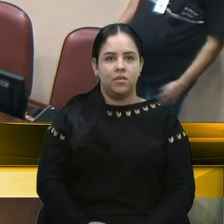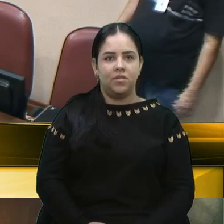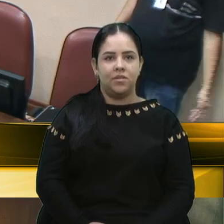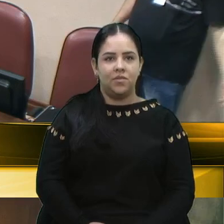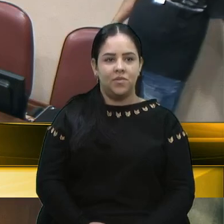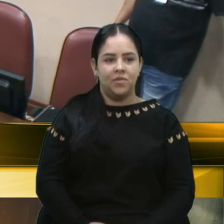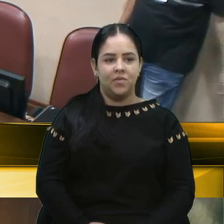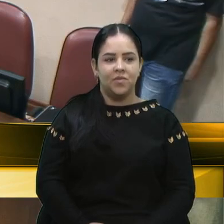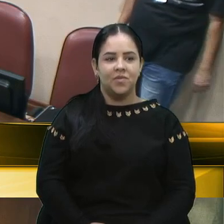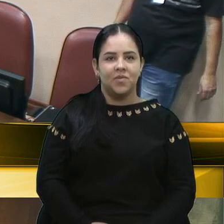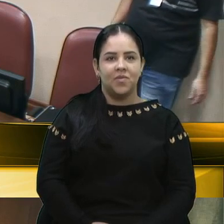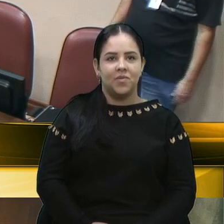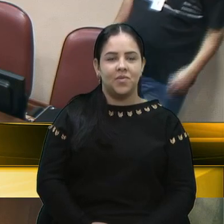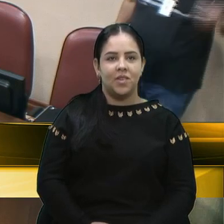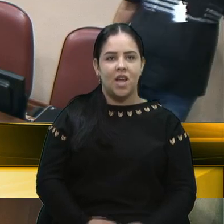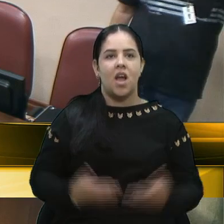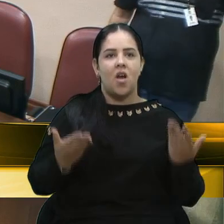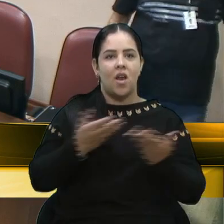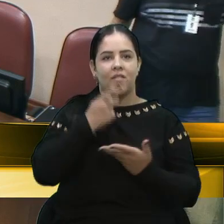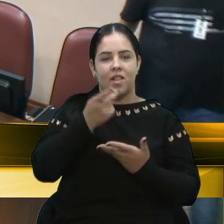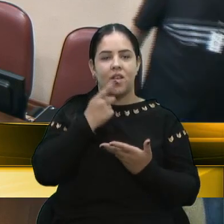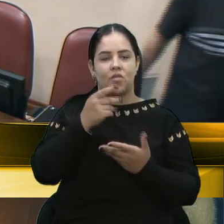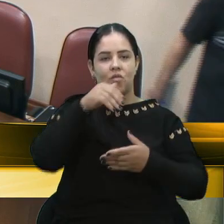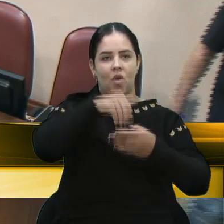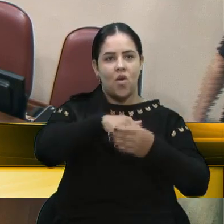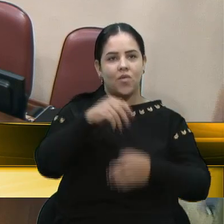Voto, vereadora Gladys Frisco, a palavra.